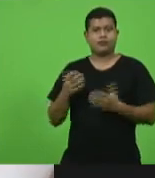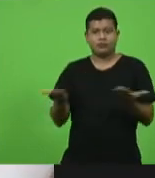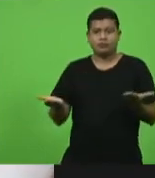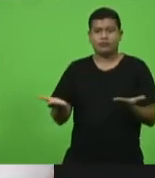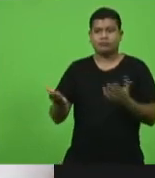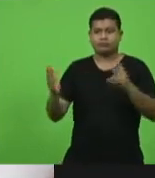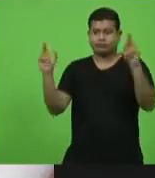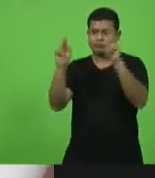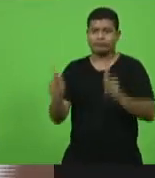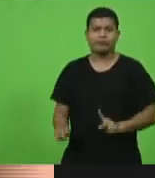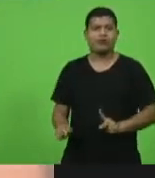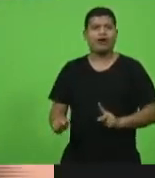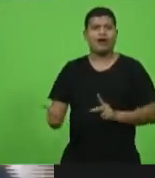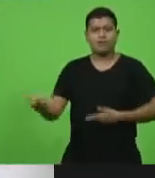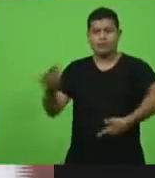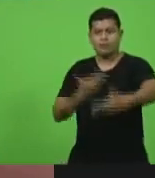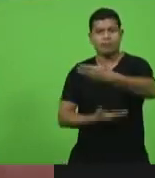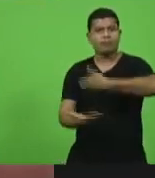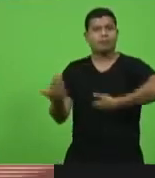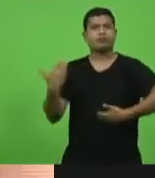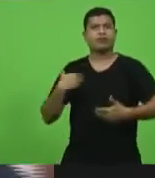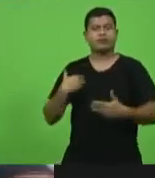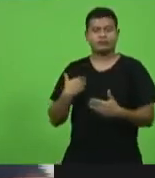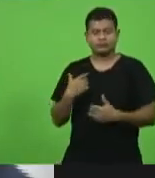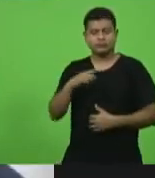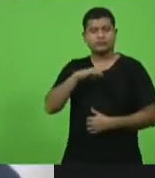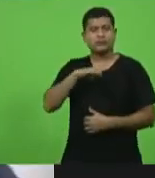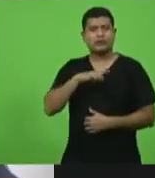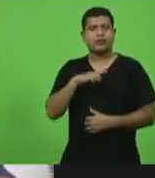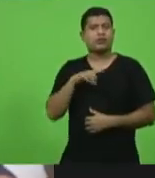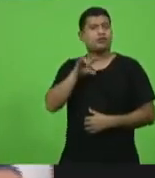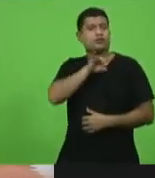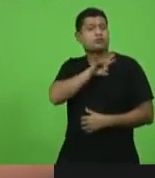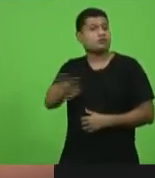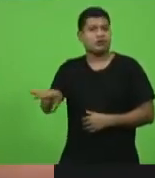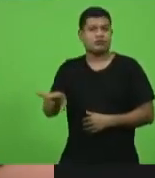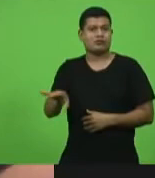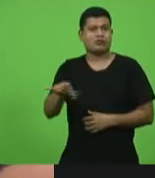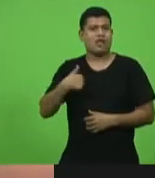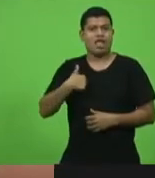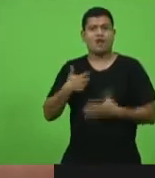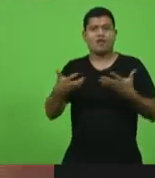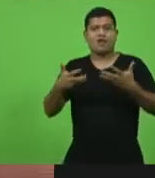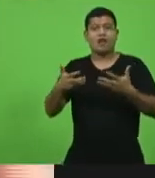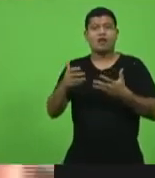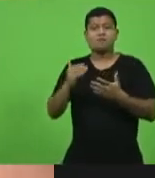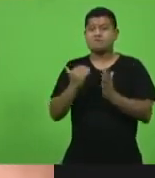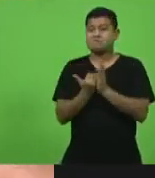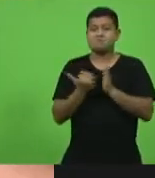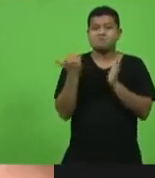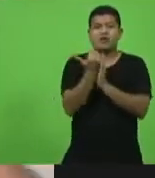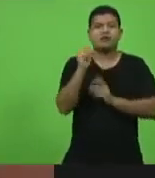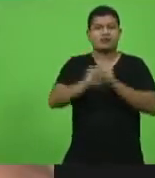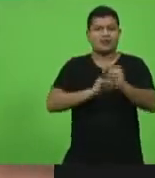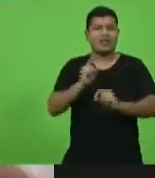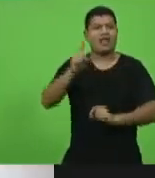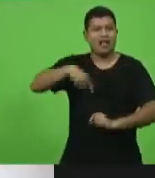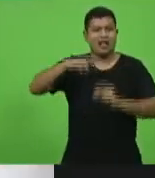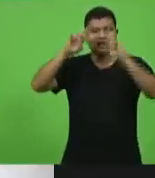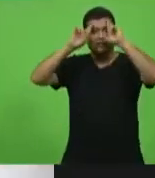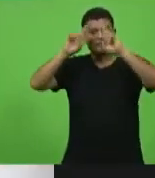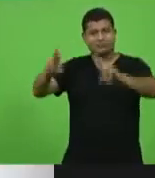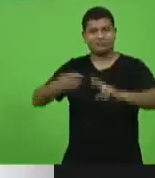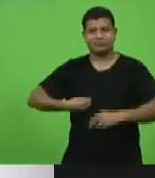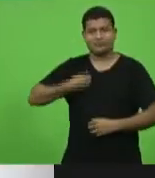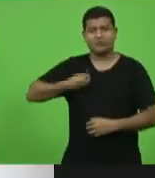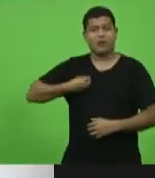fraternidade. Nada mais do que, além disto, o respeito à vida, a cultura da